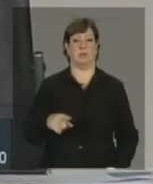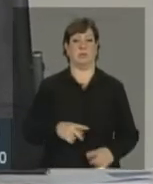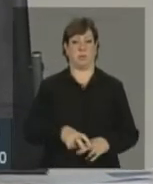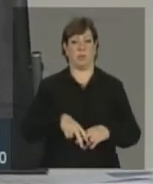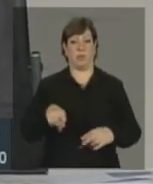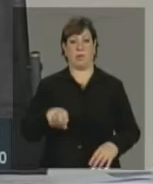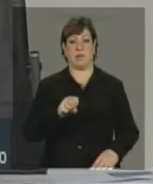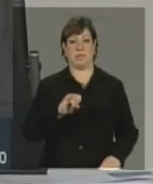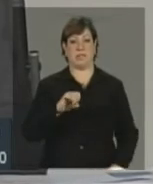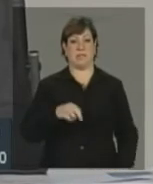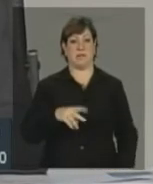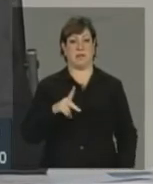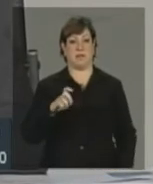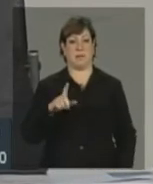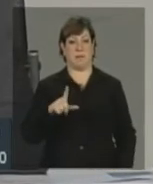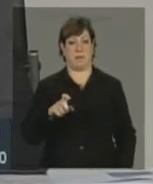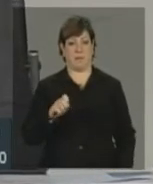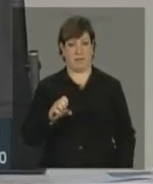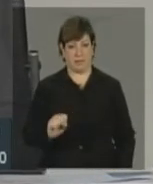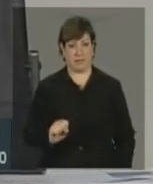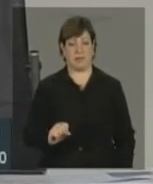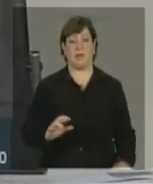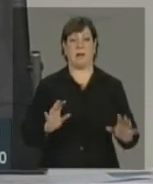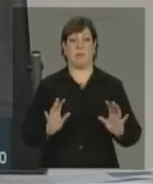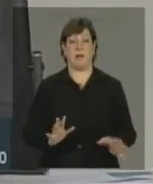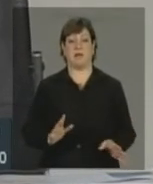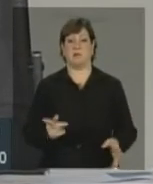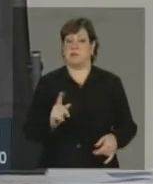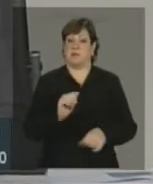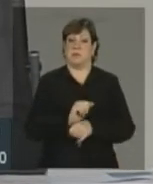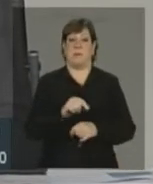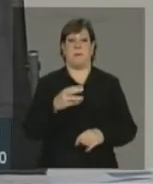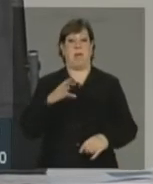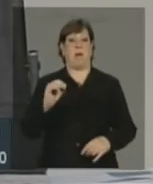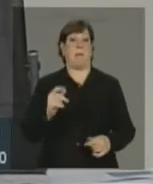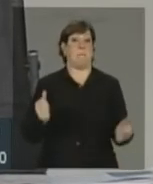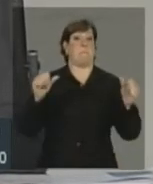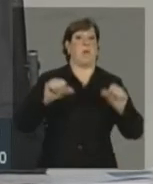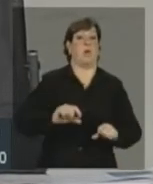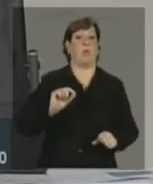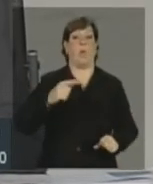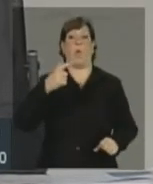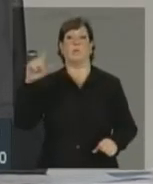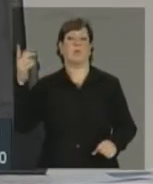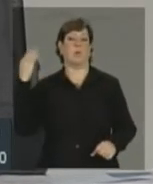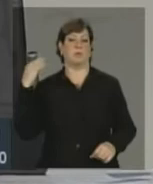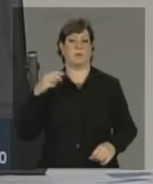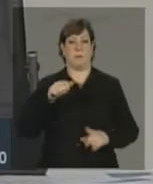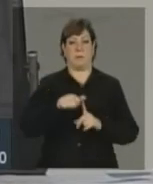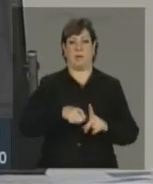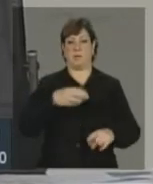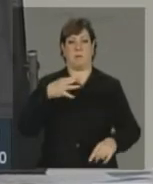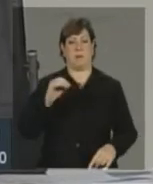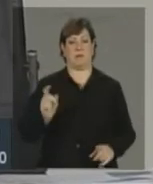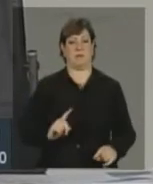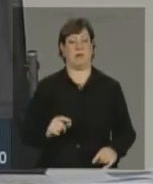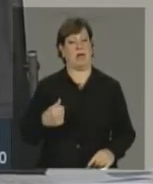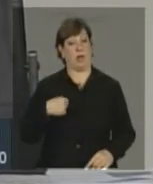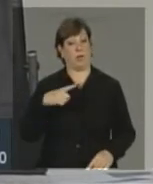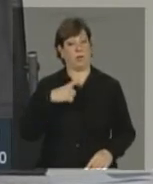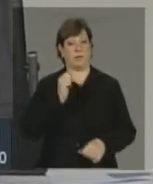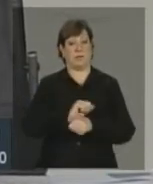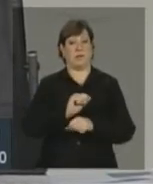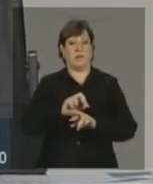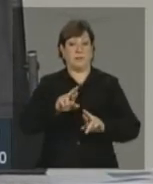não há nenhuma expectativa de que o mês de março seja pior que os outros meses de março. Eu teria até uma expectativa inversa,